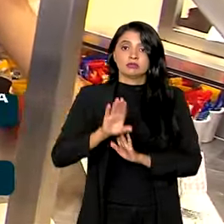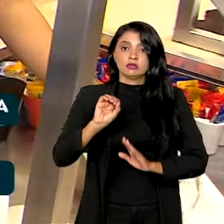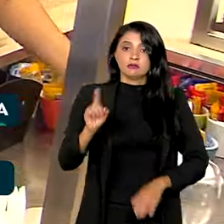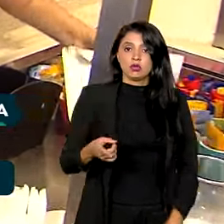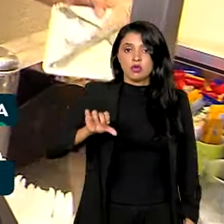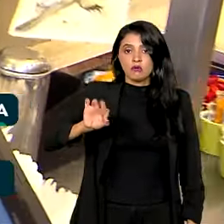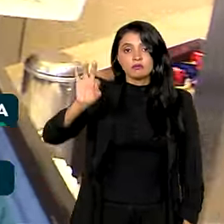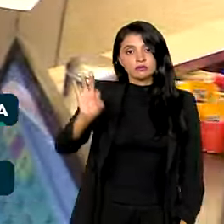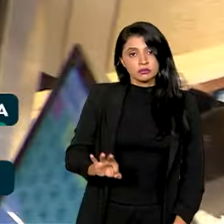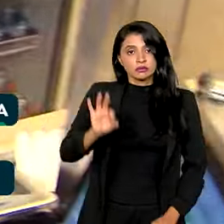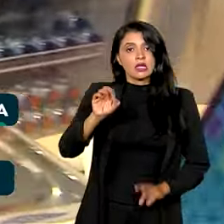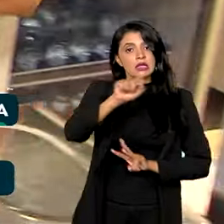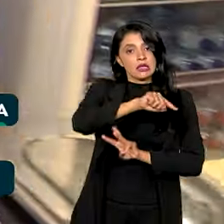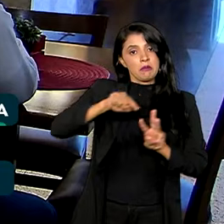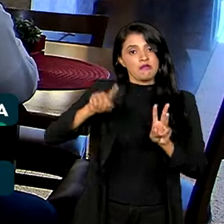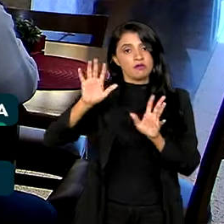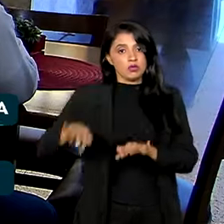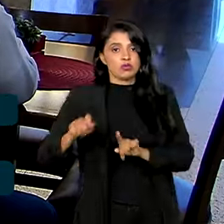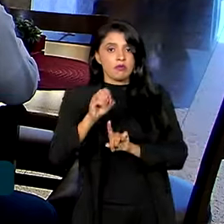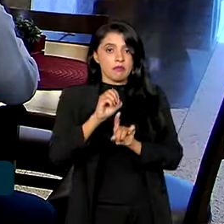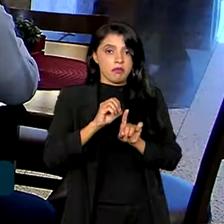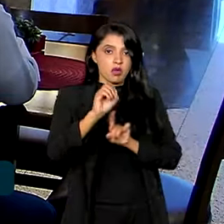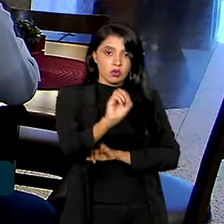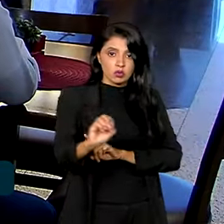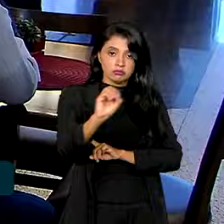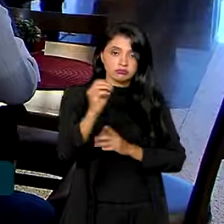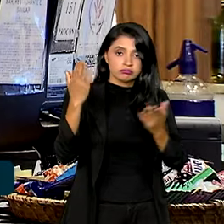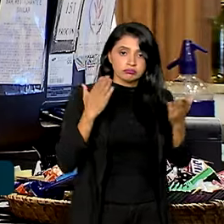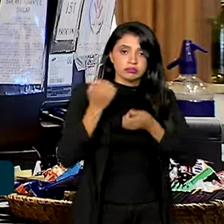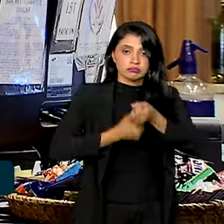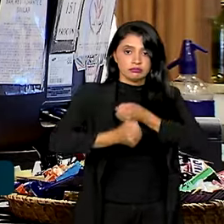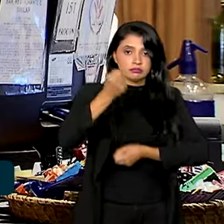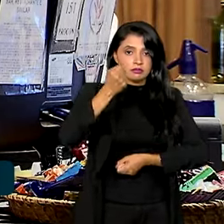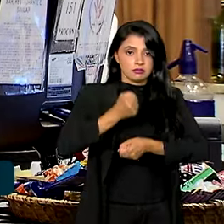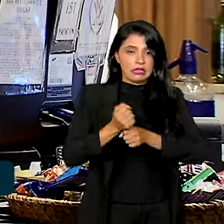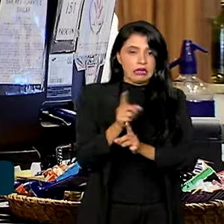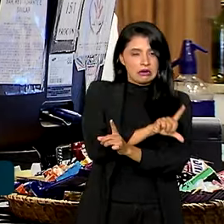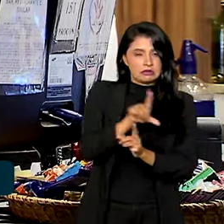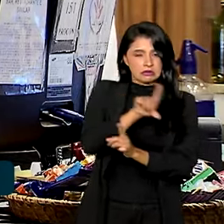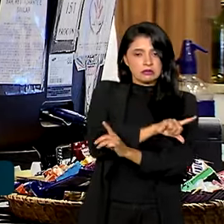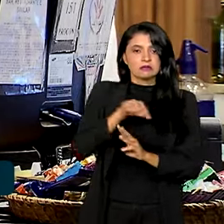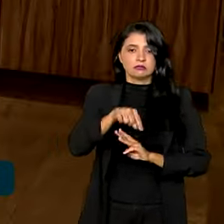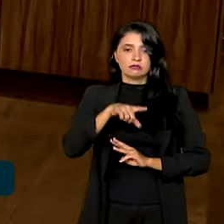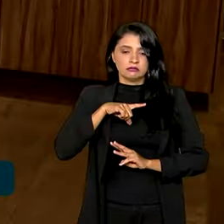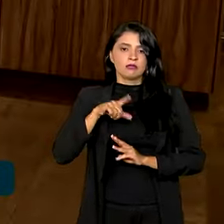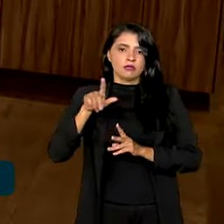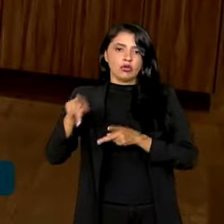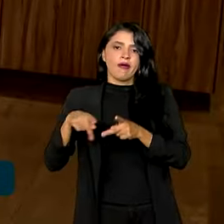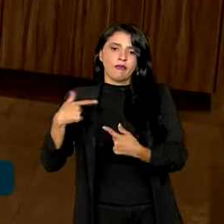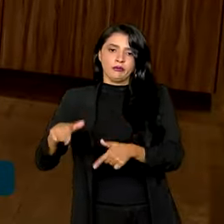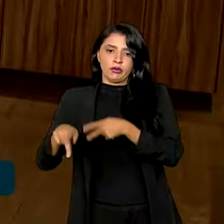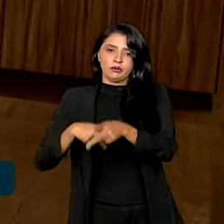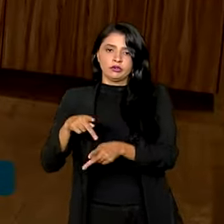% no trimestre encerrado em outubro, na comparação com o trimestre anterior. Já a população desocupada no